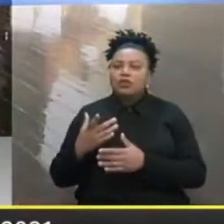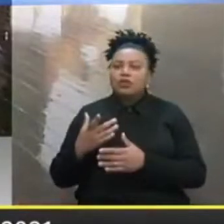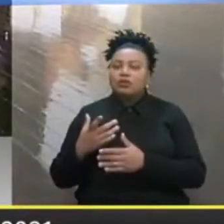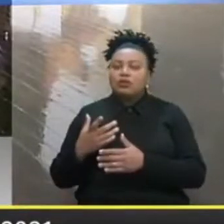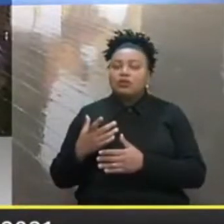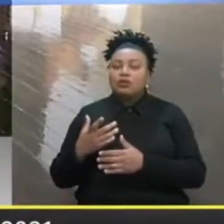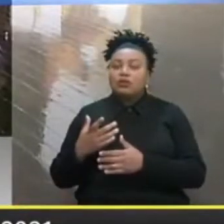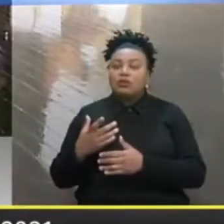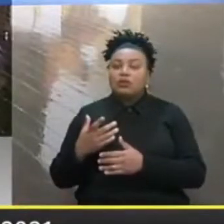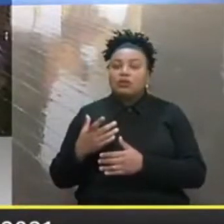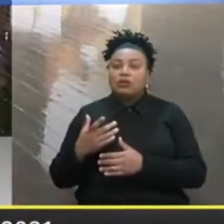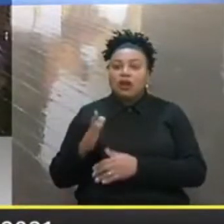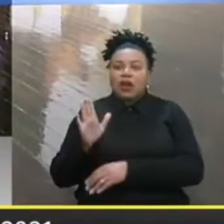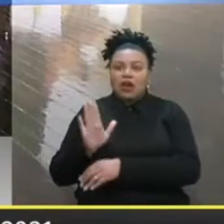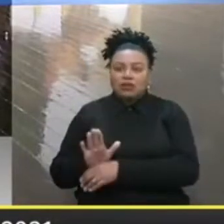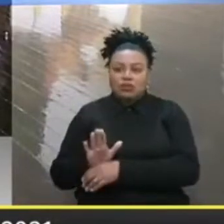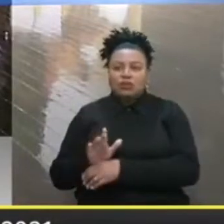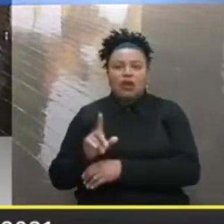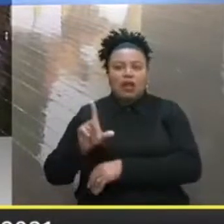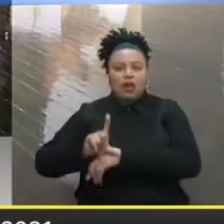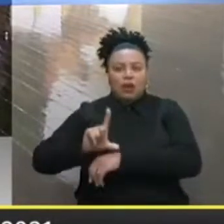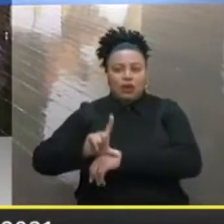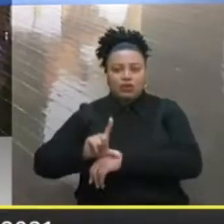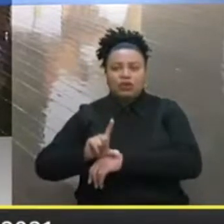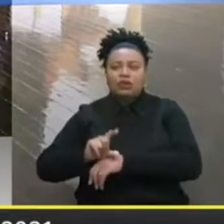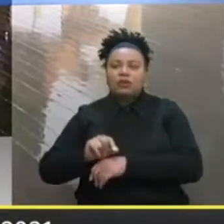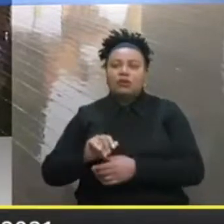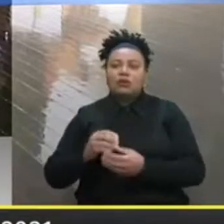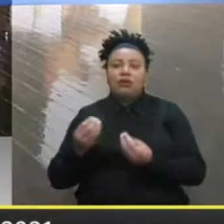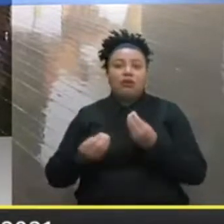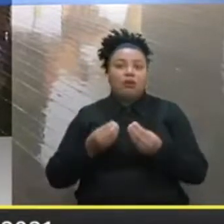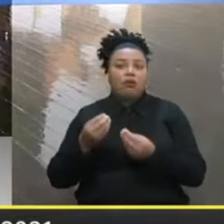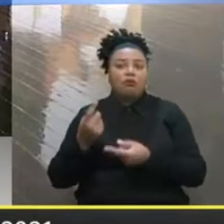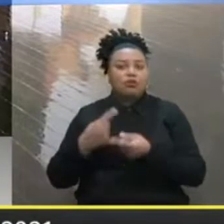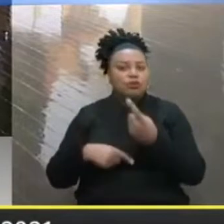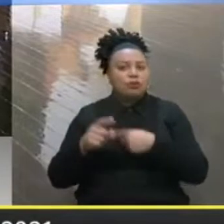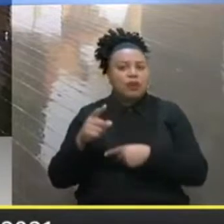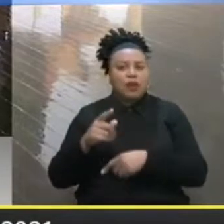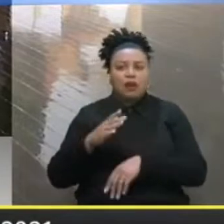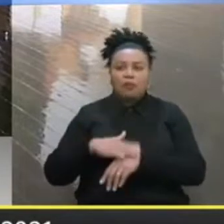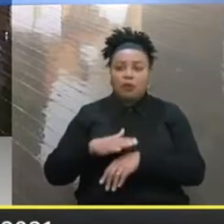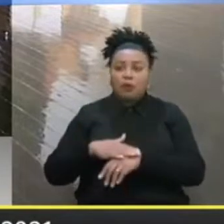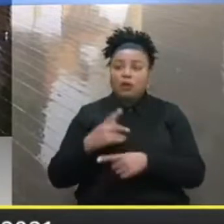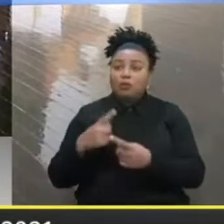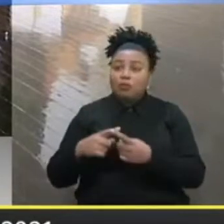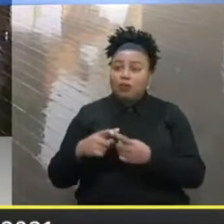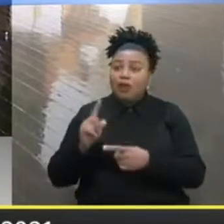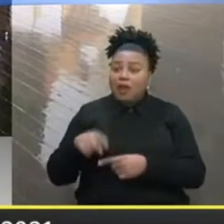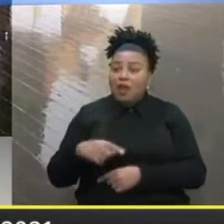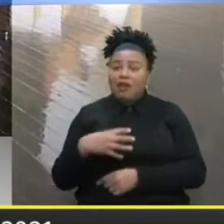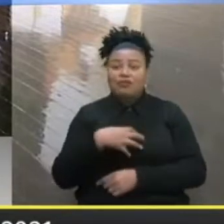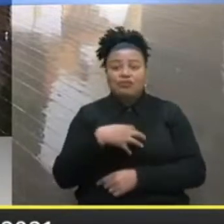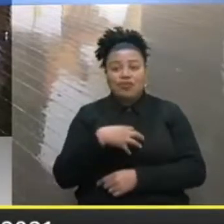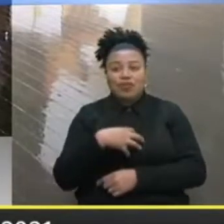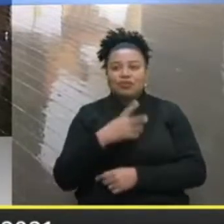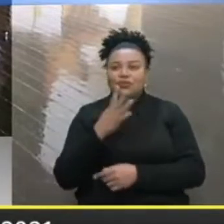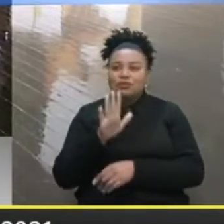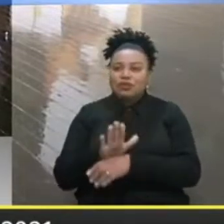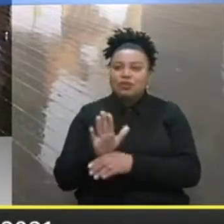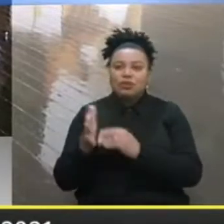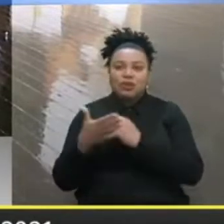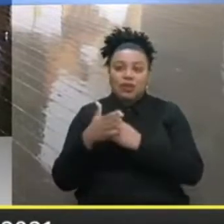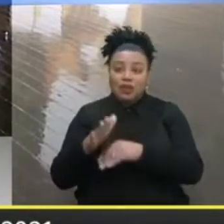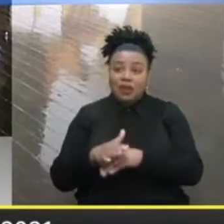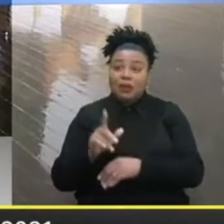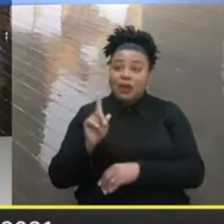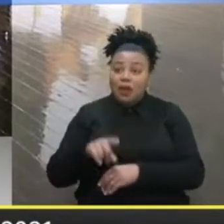também Na parte De ajudar O lojista Como superar Neste momento Porque é um jeito Também de ser solidário